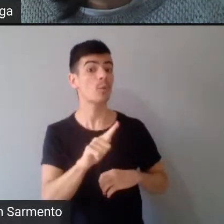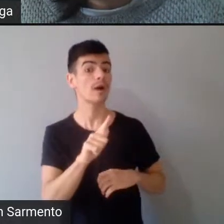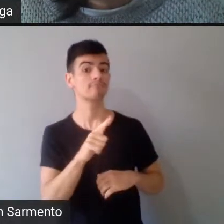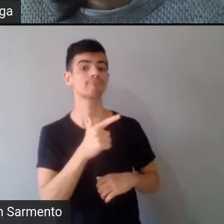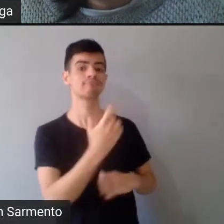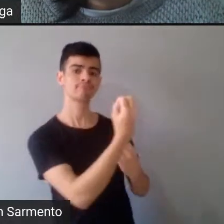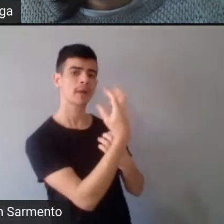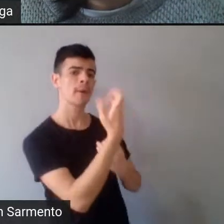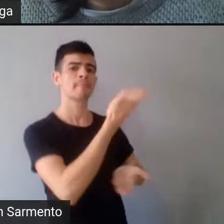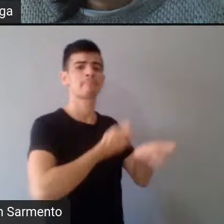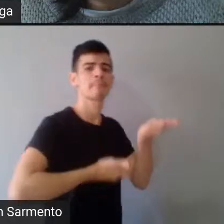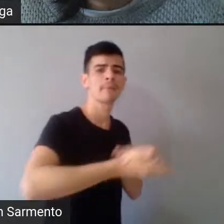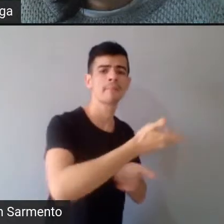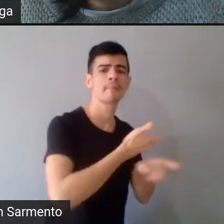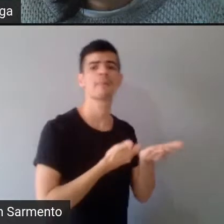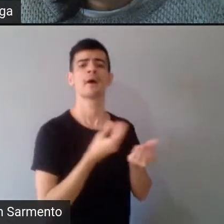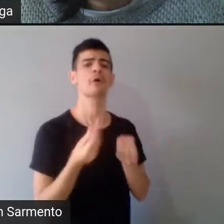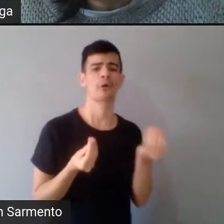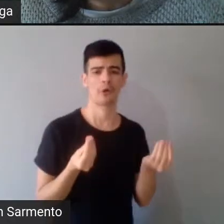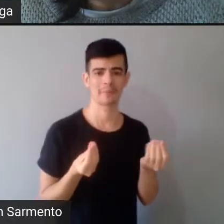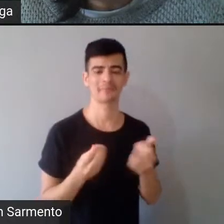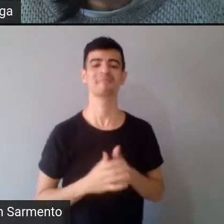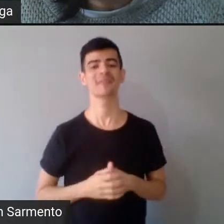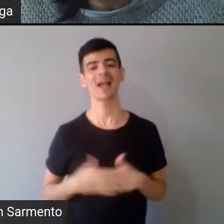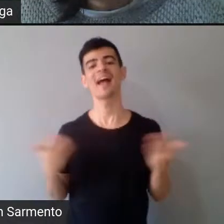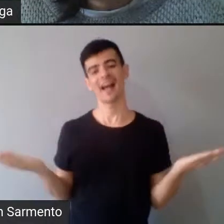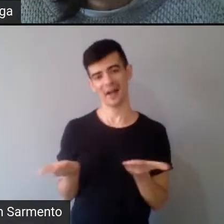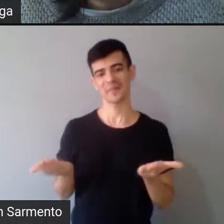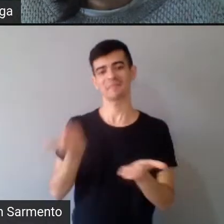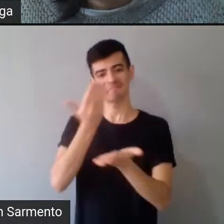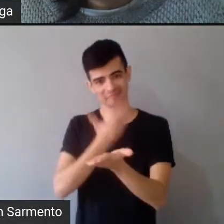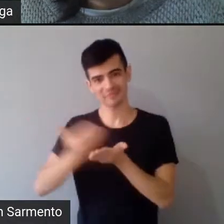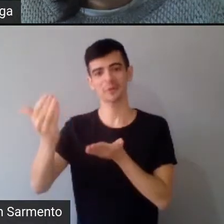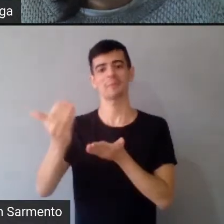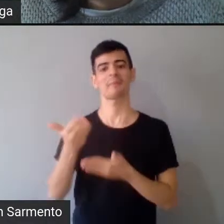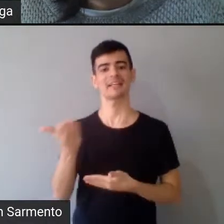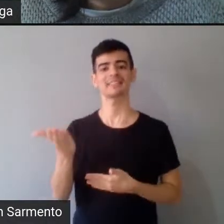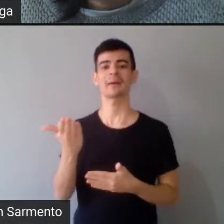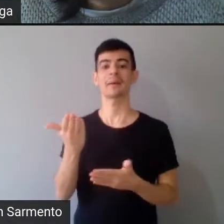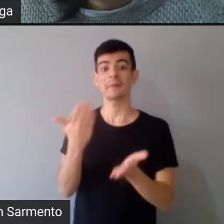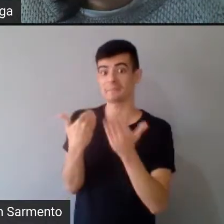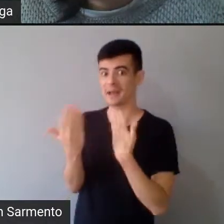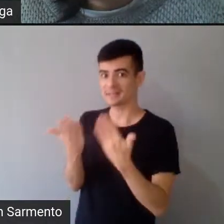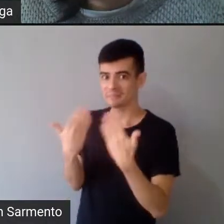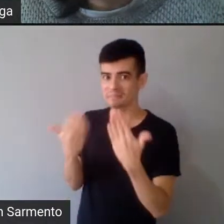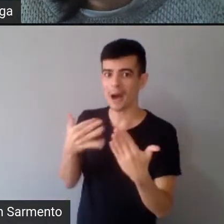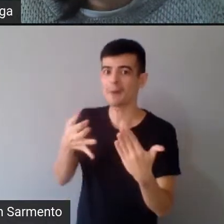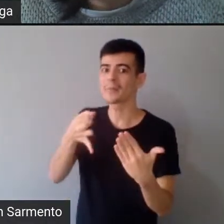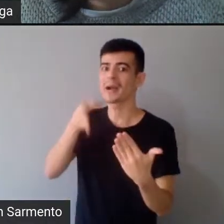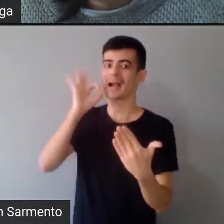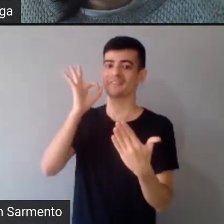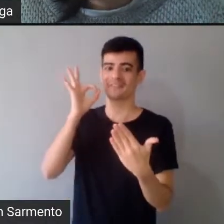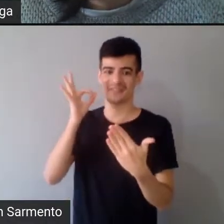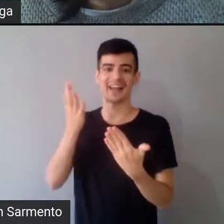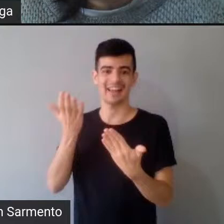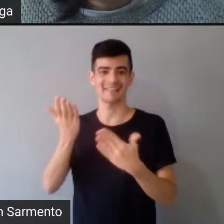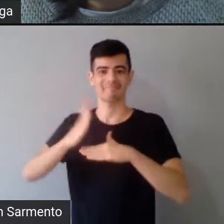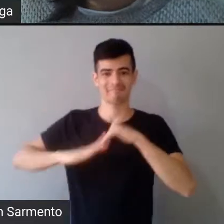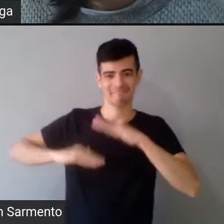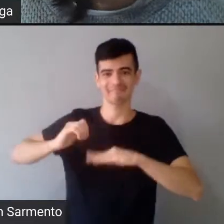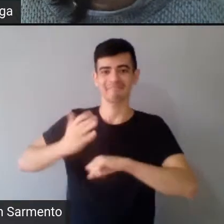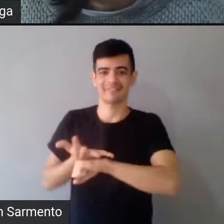vocês apresentaram, então agora vamos desfrutar desse bate-papo, desse café de práticas indisciplinares.